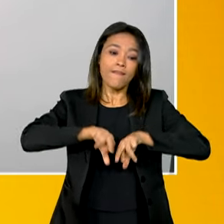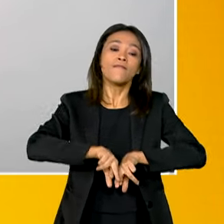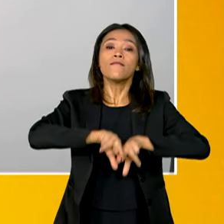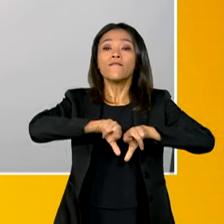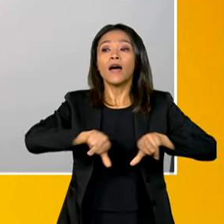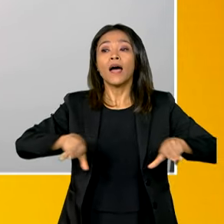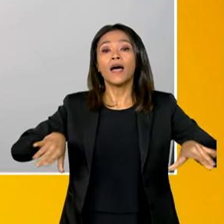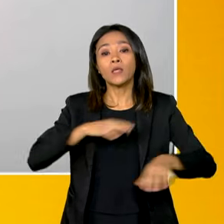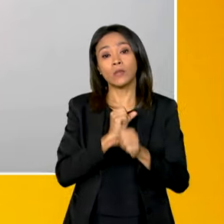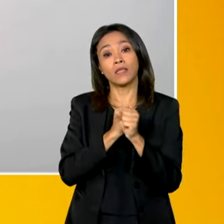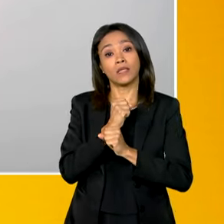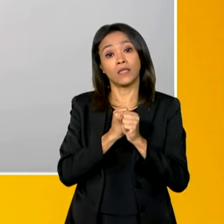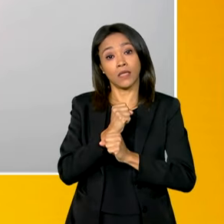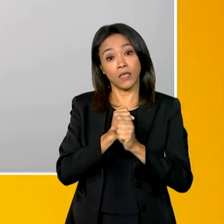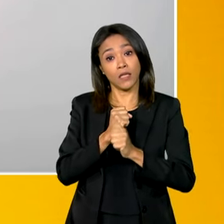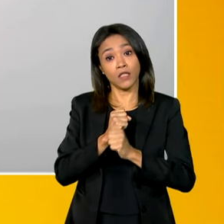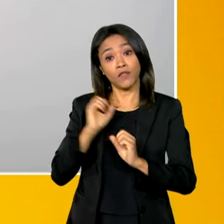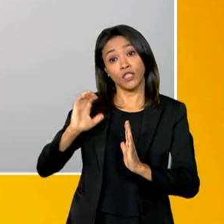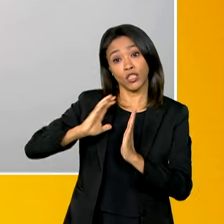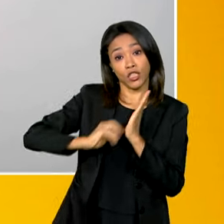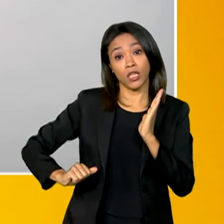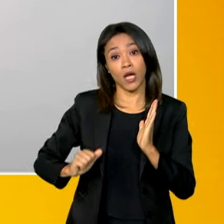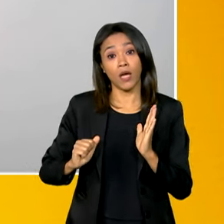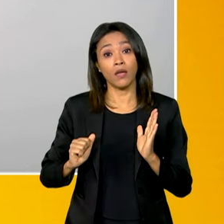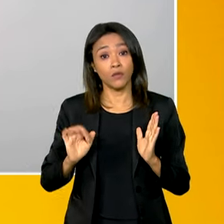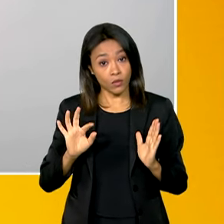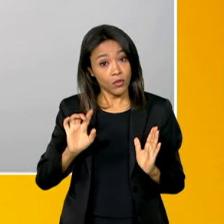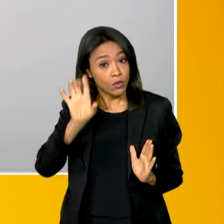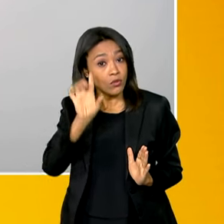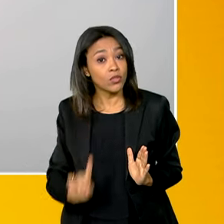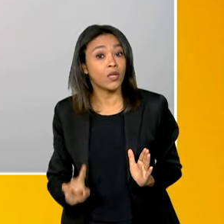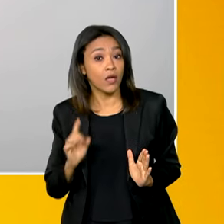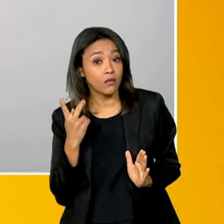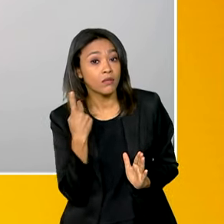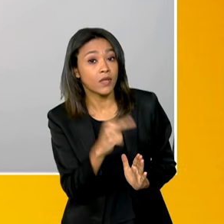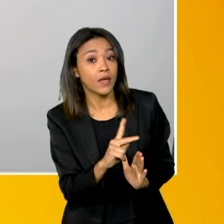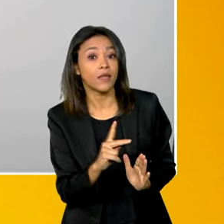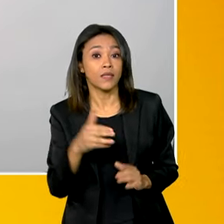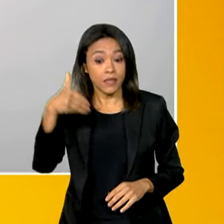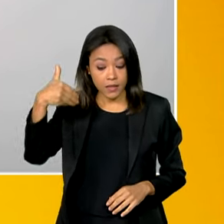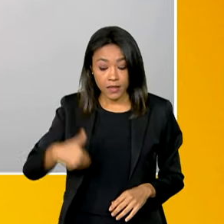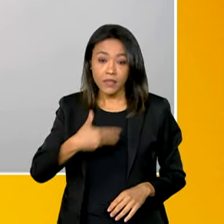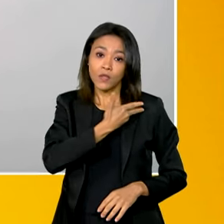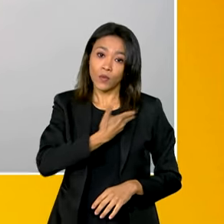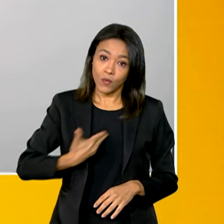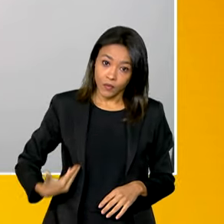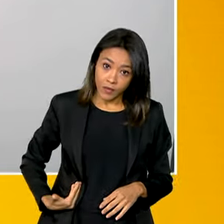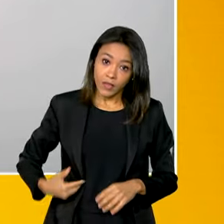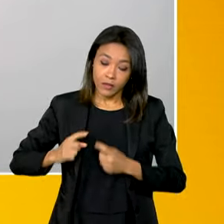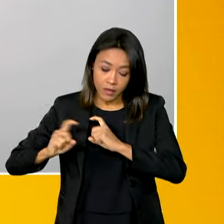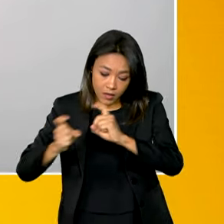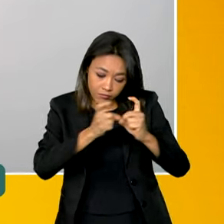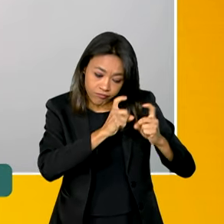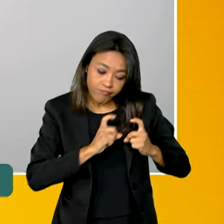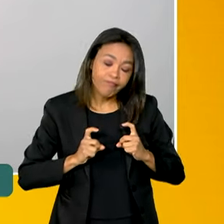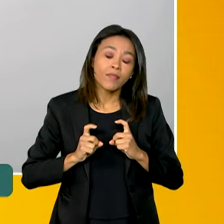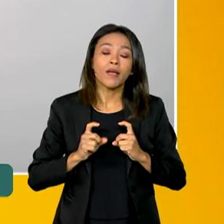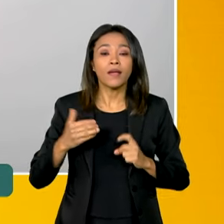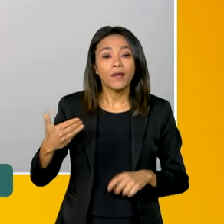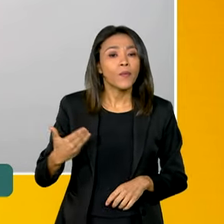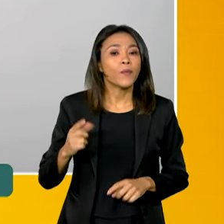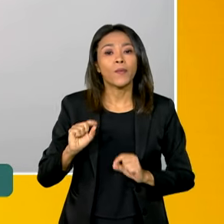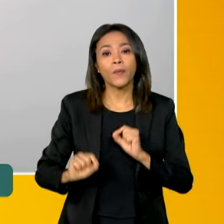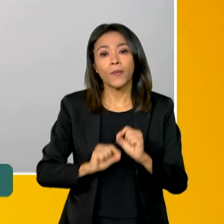foi retirada esse direito deles e nesse governo, nessa gestão, a nossa intenção é que isso